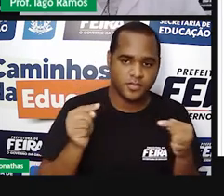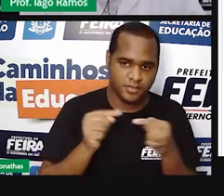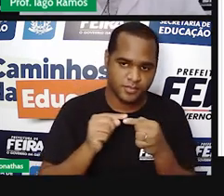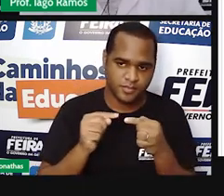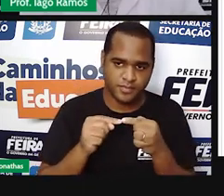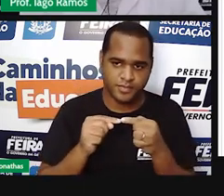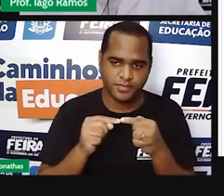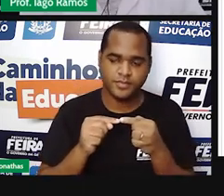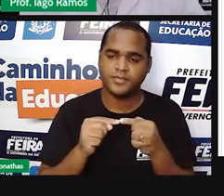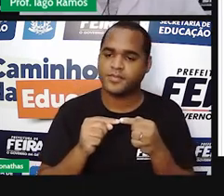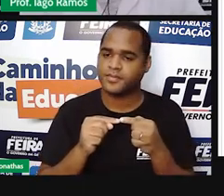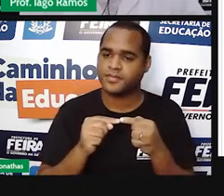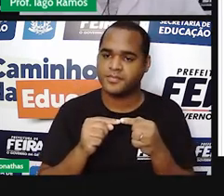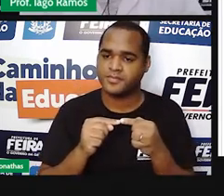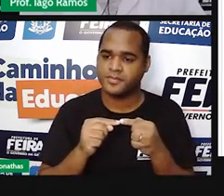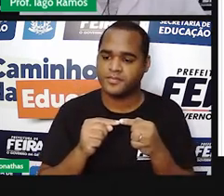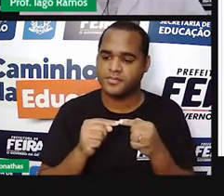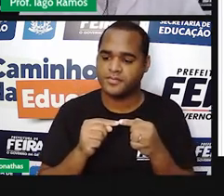só um minutinho.